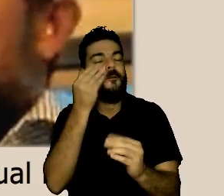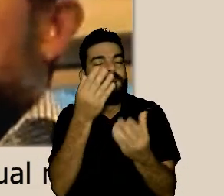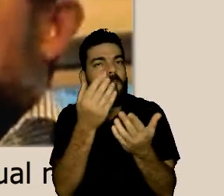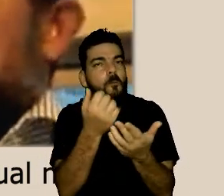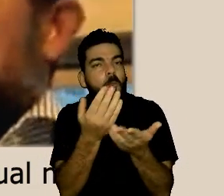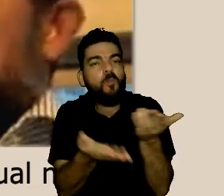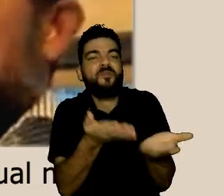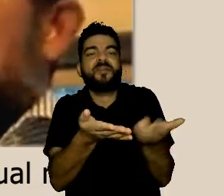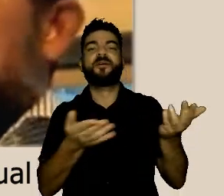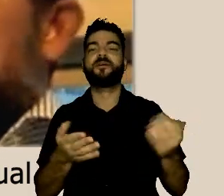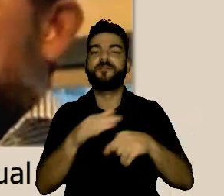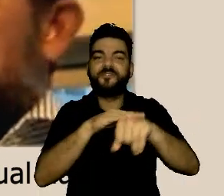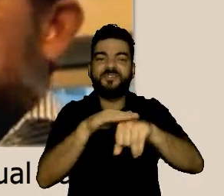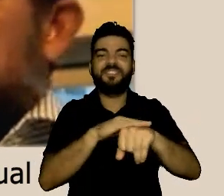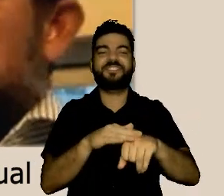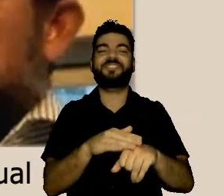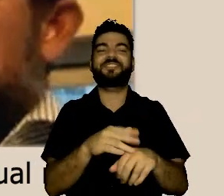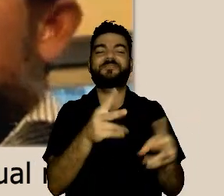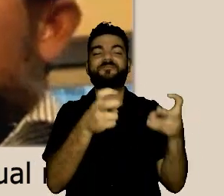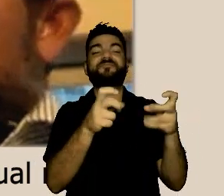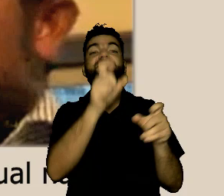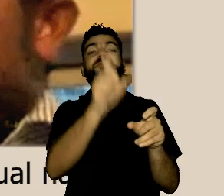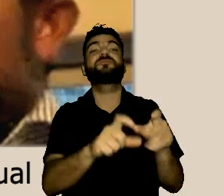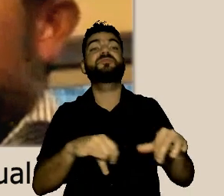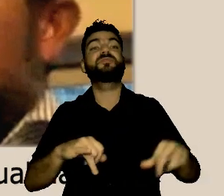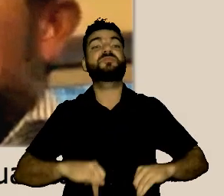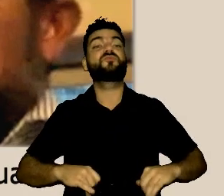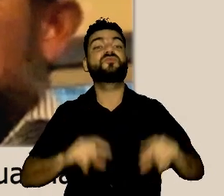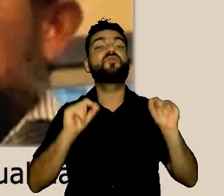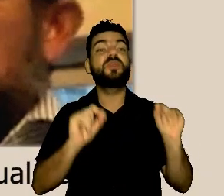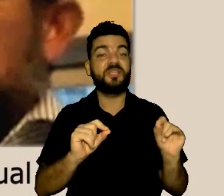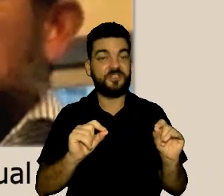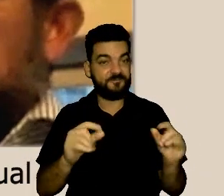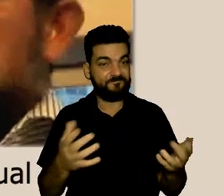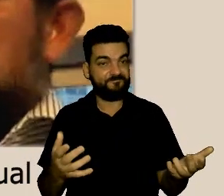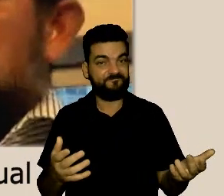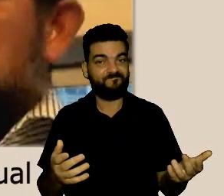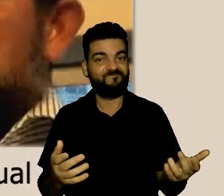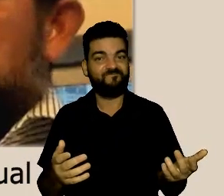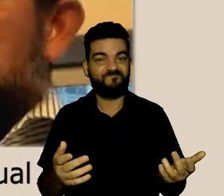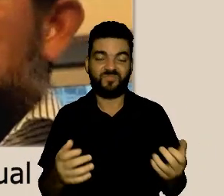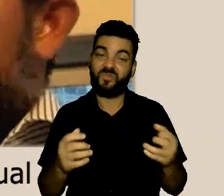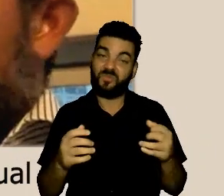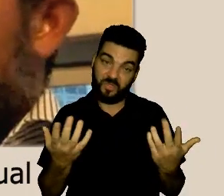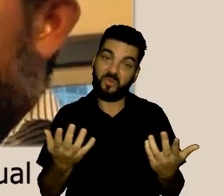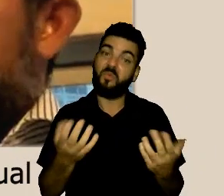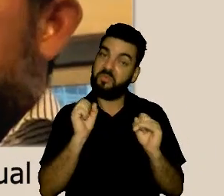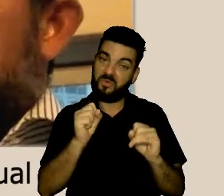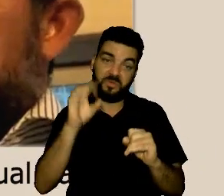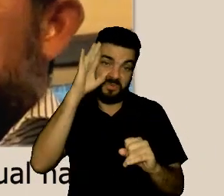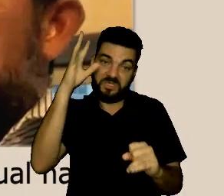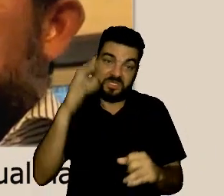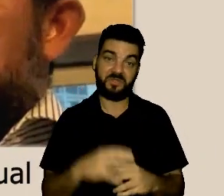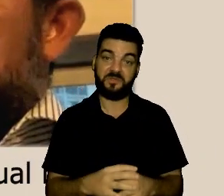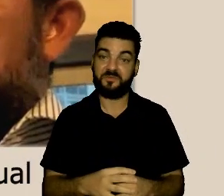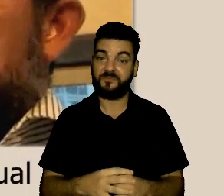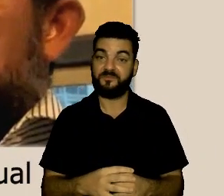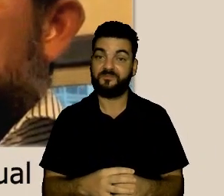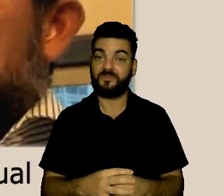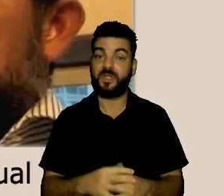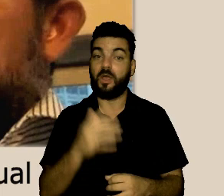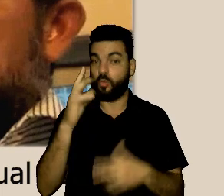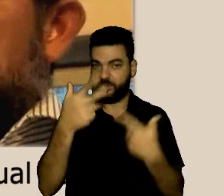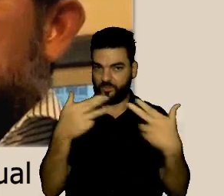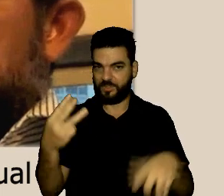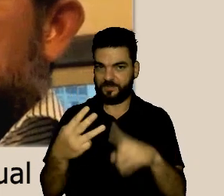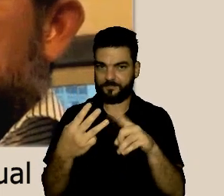secretarias até muito bem estruturado isso para verificar e ter um diagnóstico daquela pessoa então este